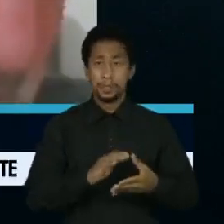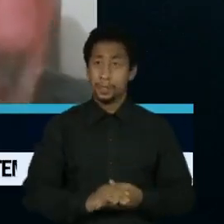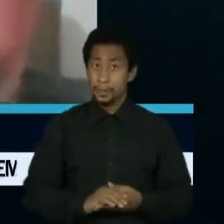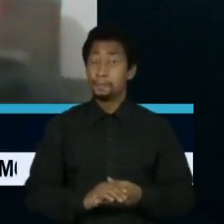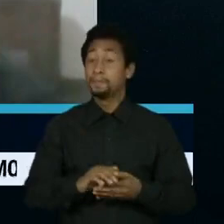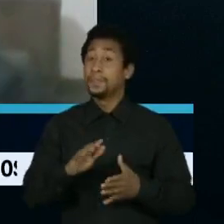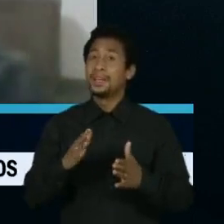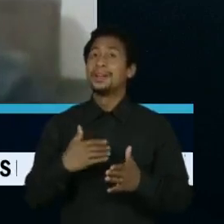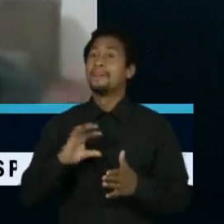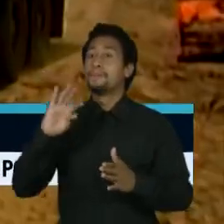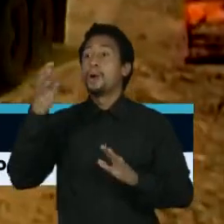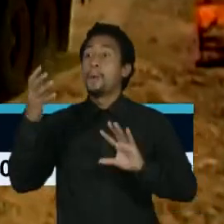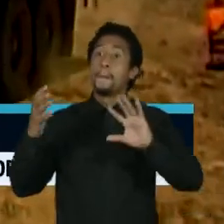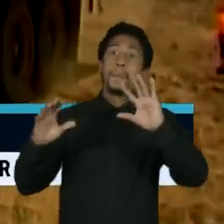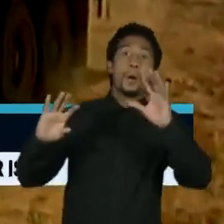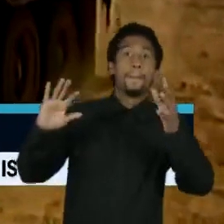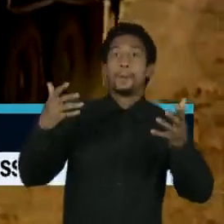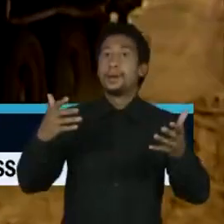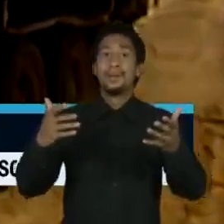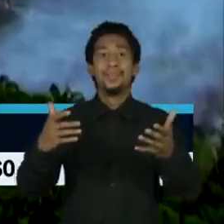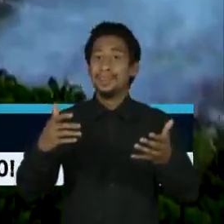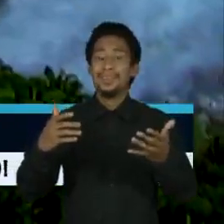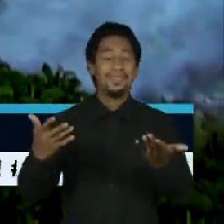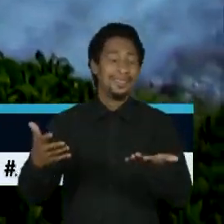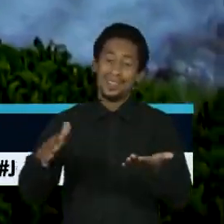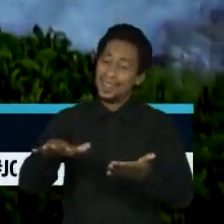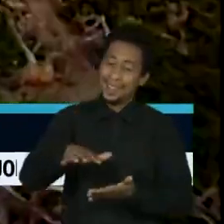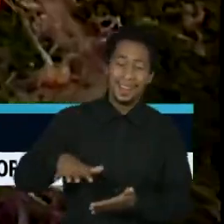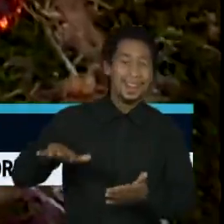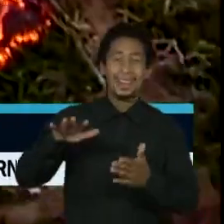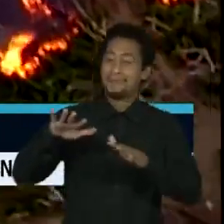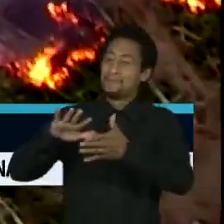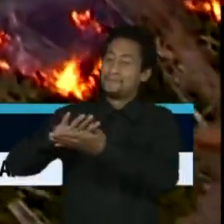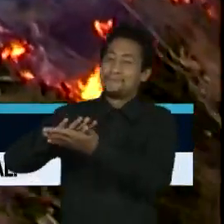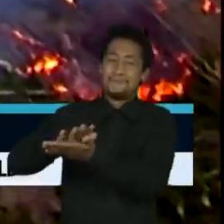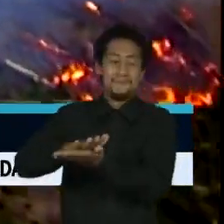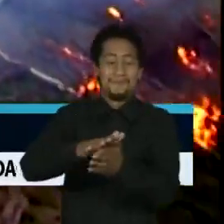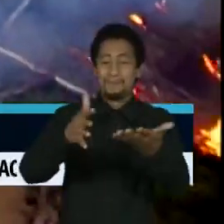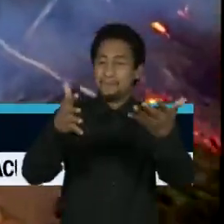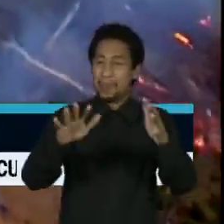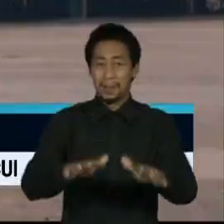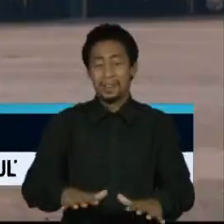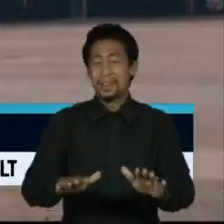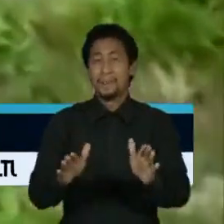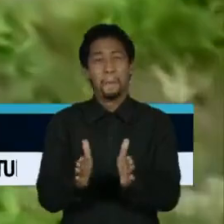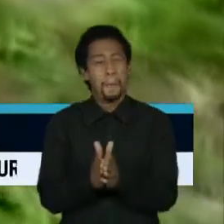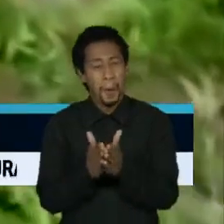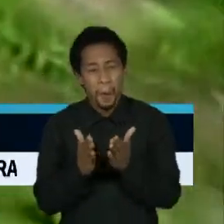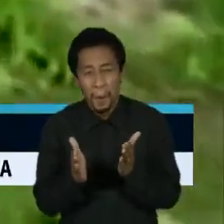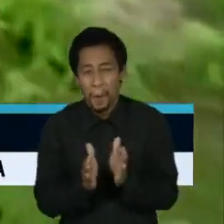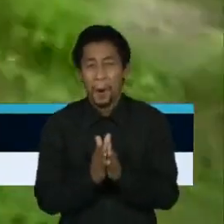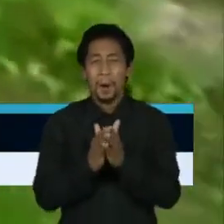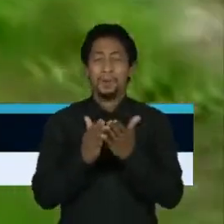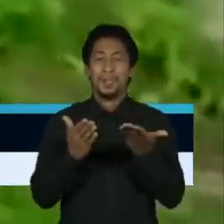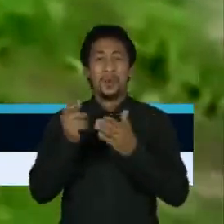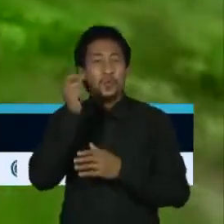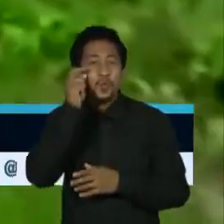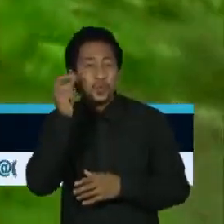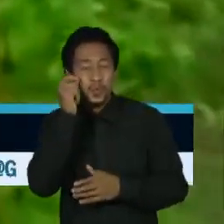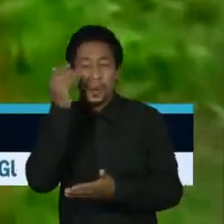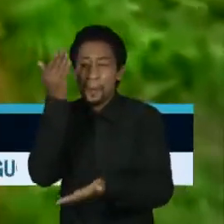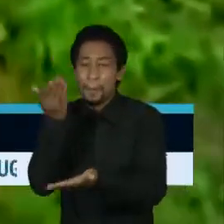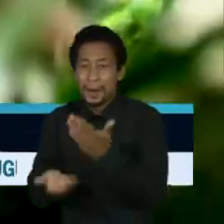mais a humanidade. A face da humanidade fica mais pobre. Perde-se língua, perde-se